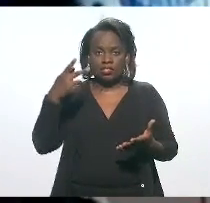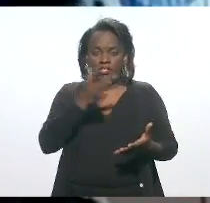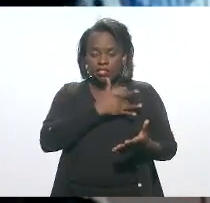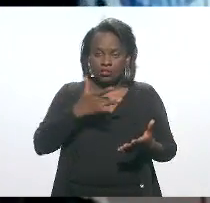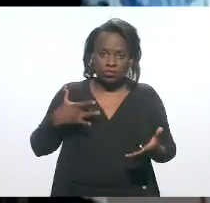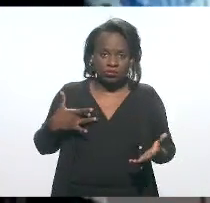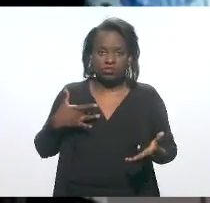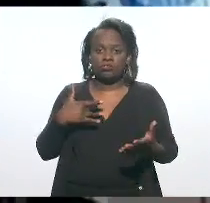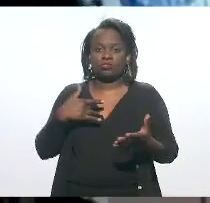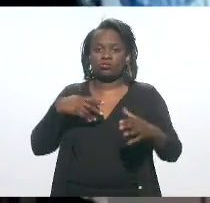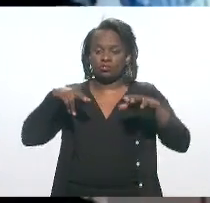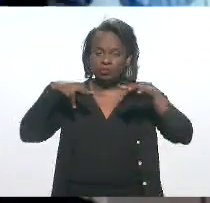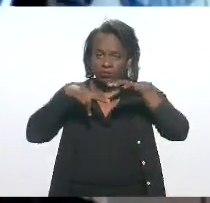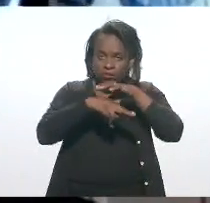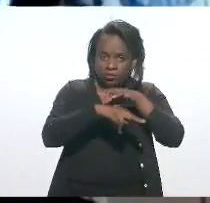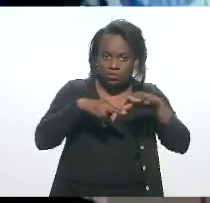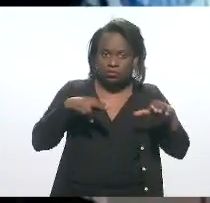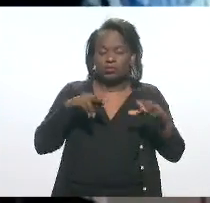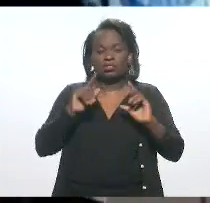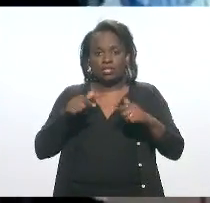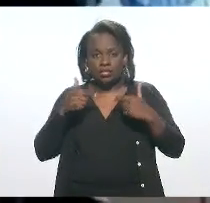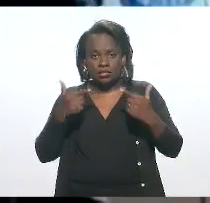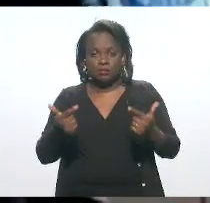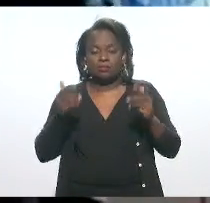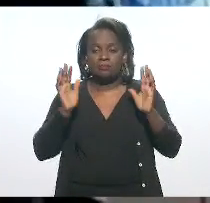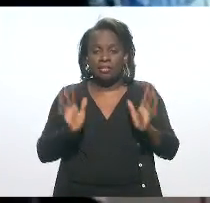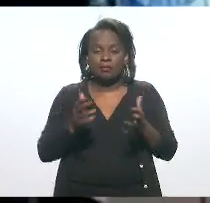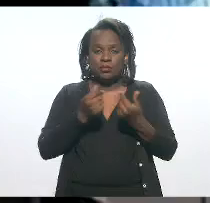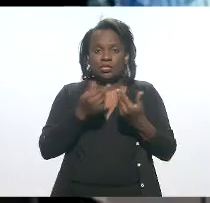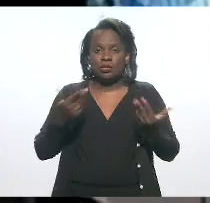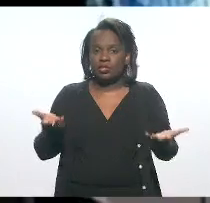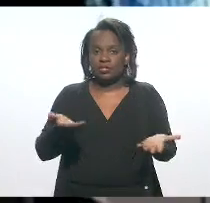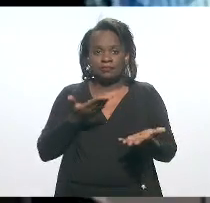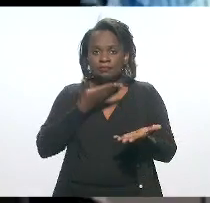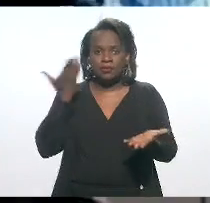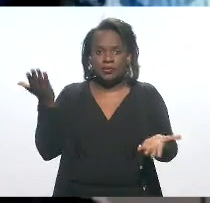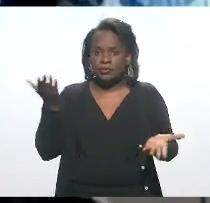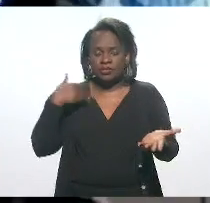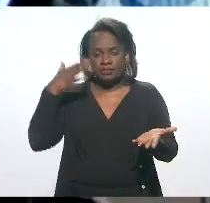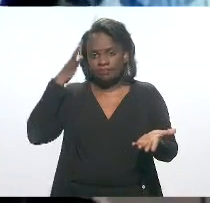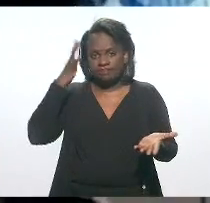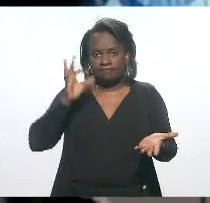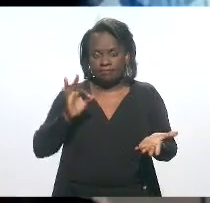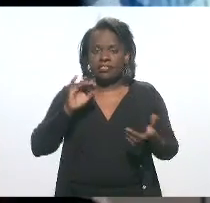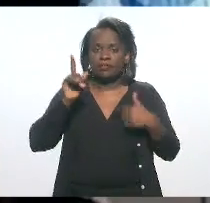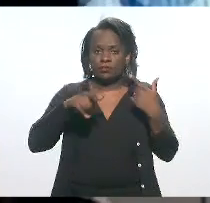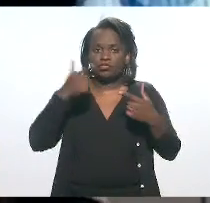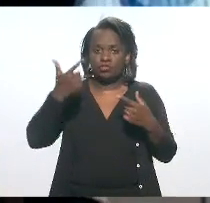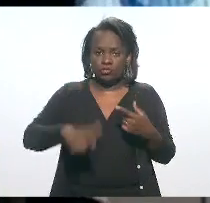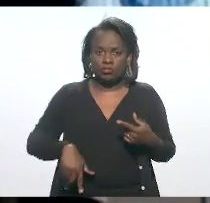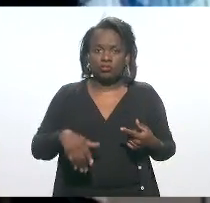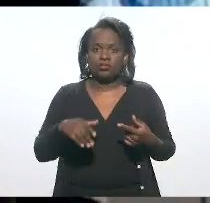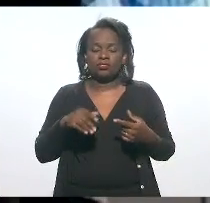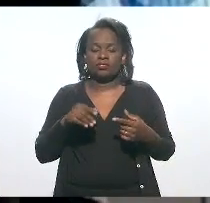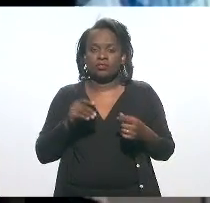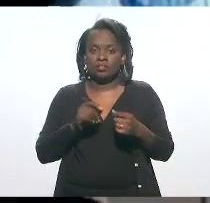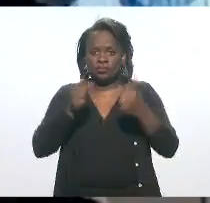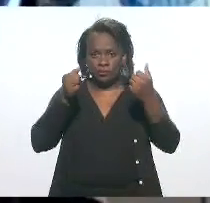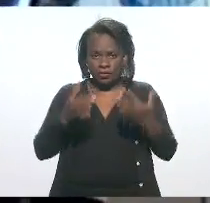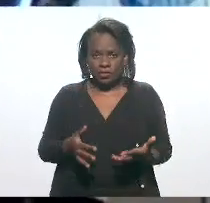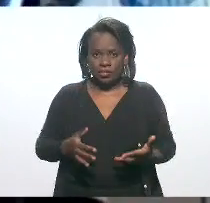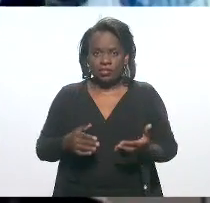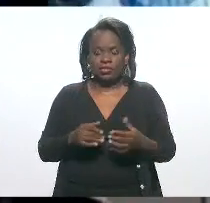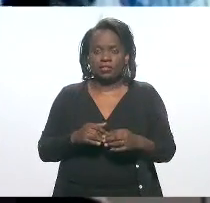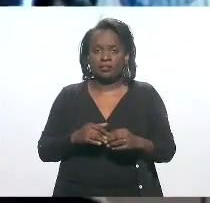saúde, dos tomógrafos, das ações, mas muita coisa ficou prejudicada. Depois o pode rever, mas